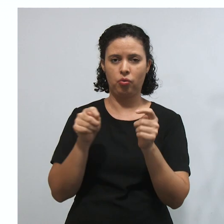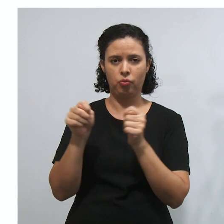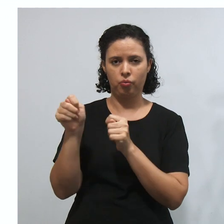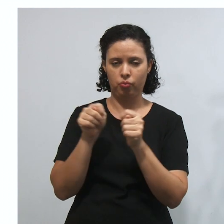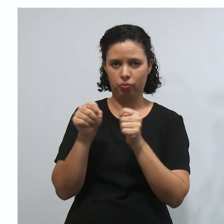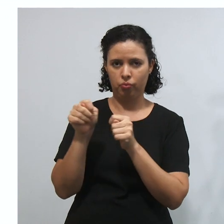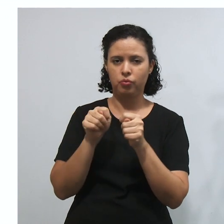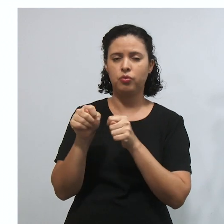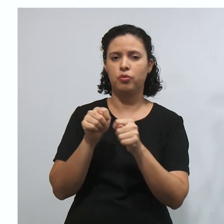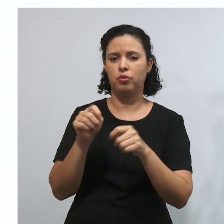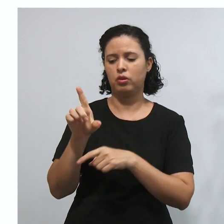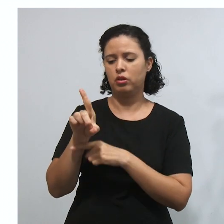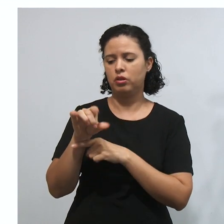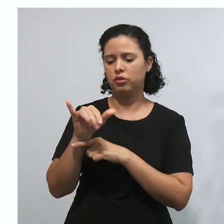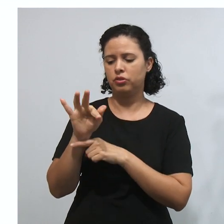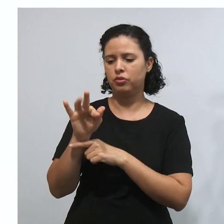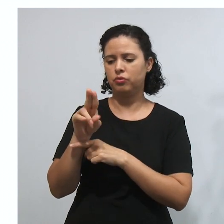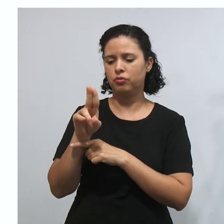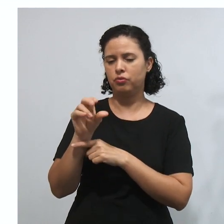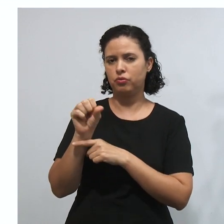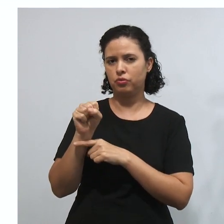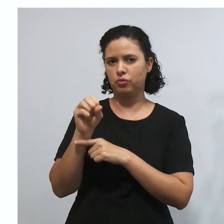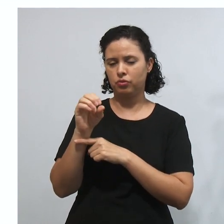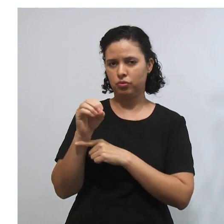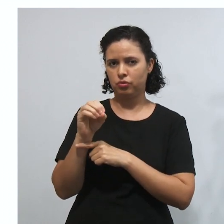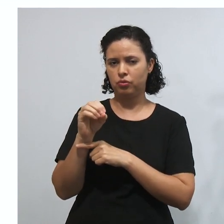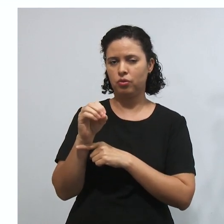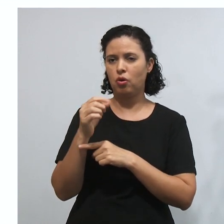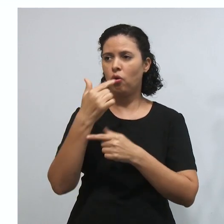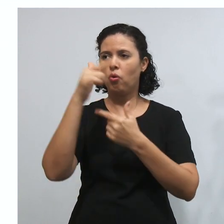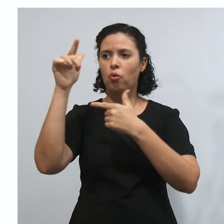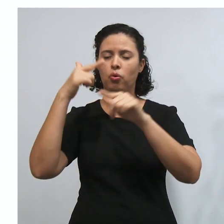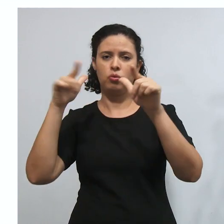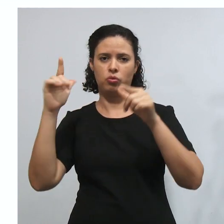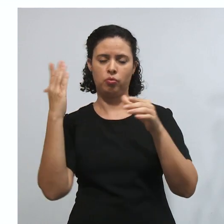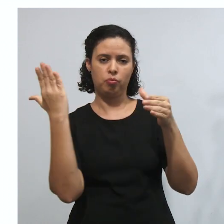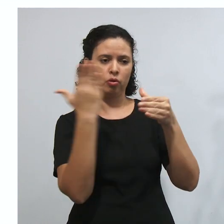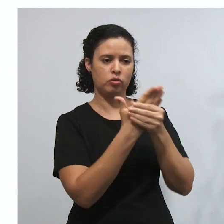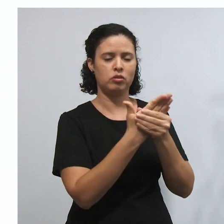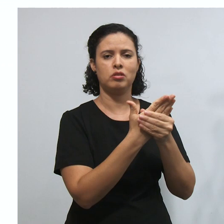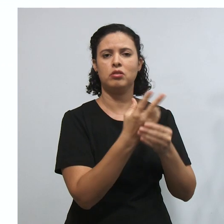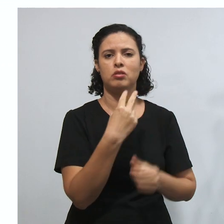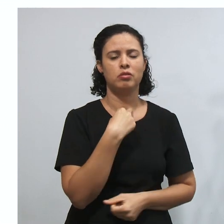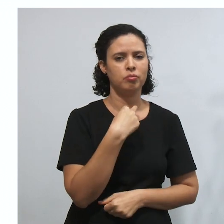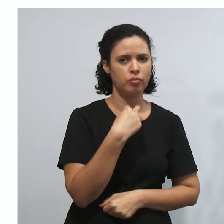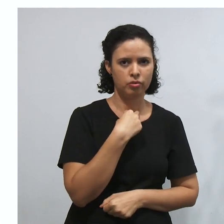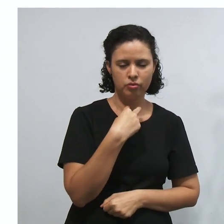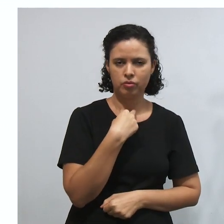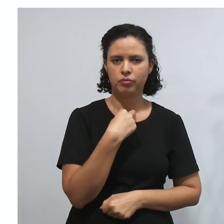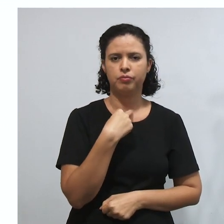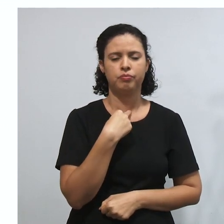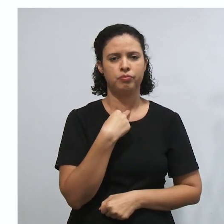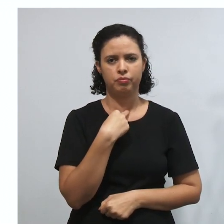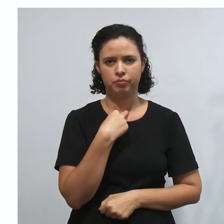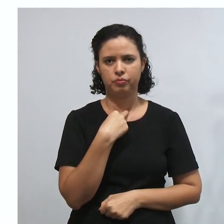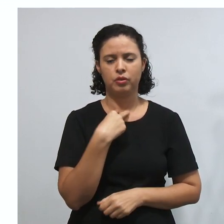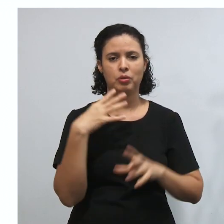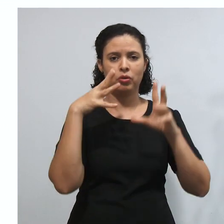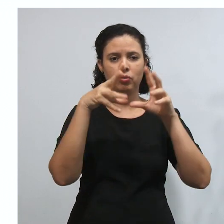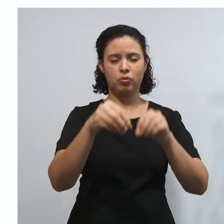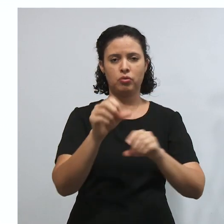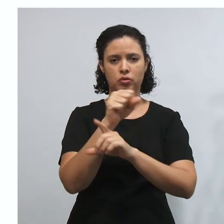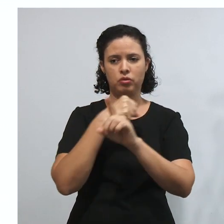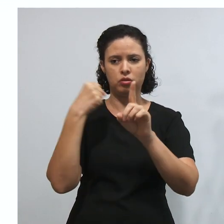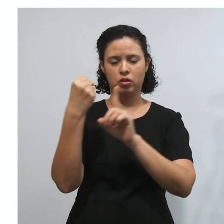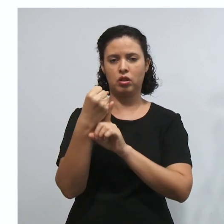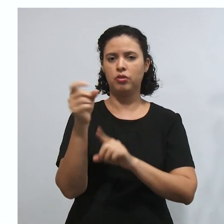difuso não pode ser levada pra outros processos, ela não vai ter uma abrangência pra toda a sociedade.